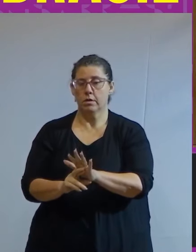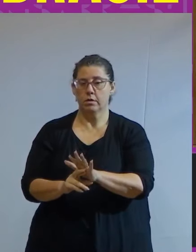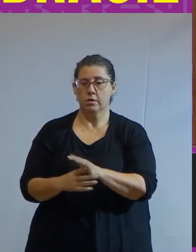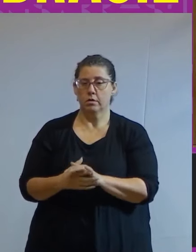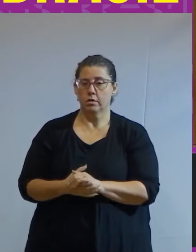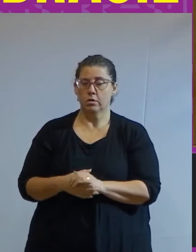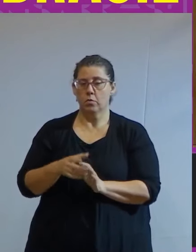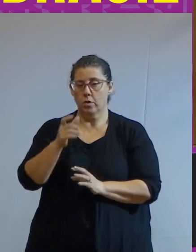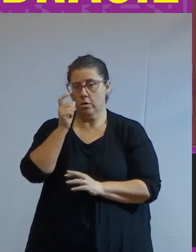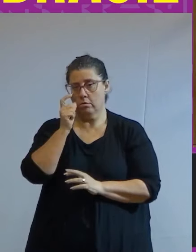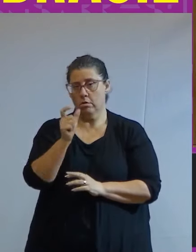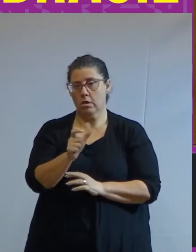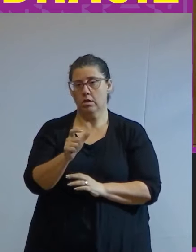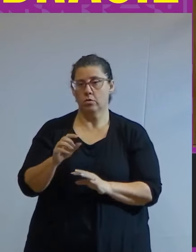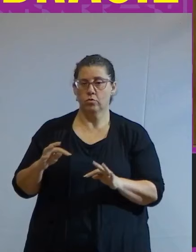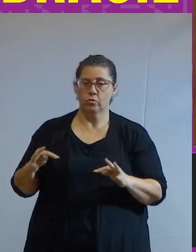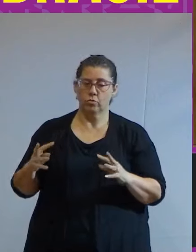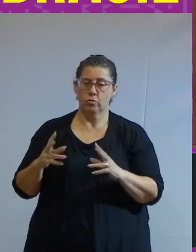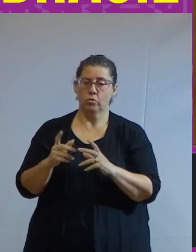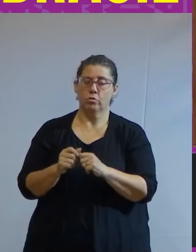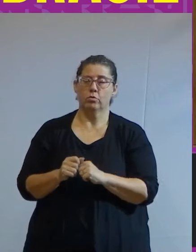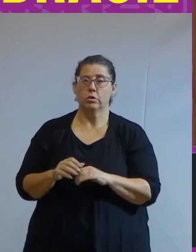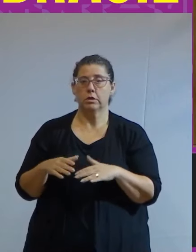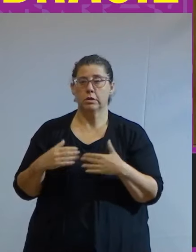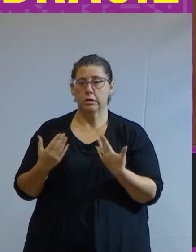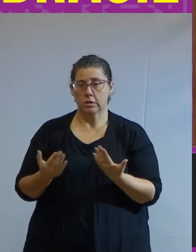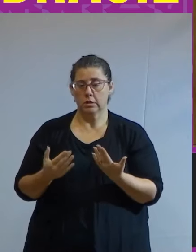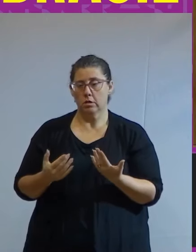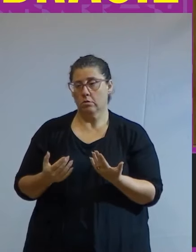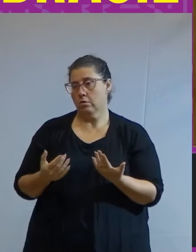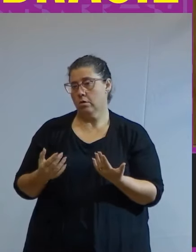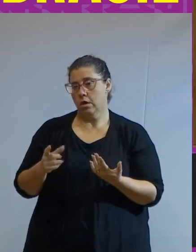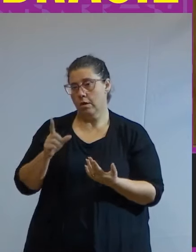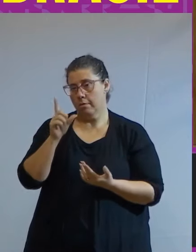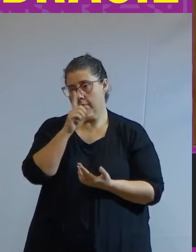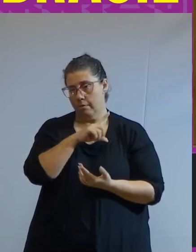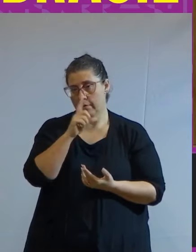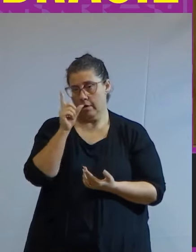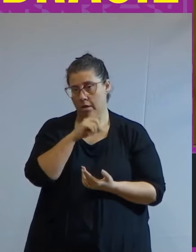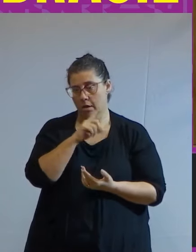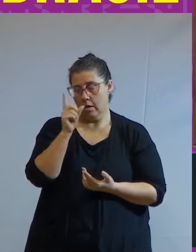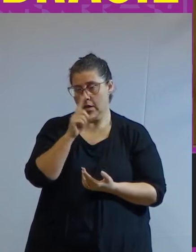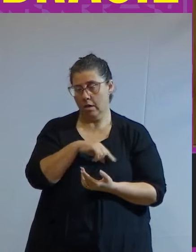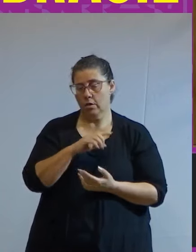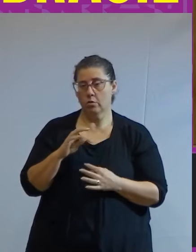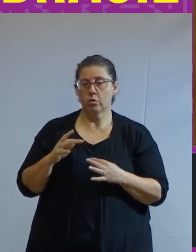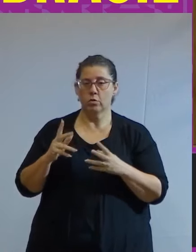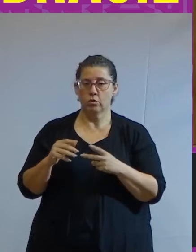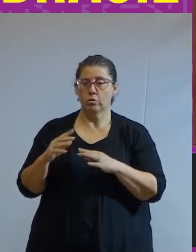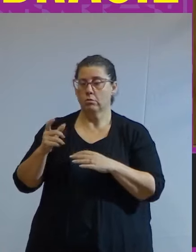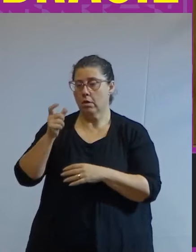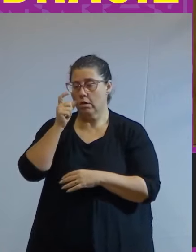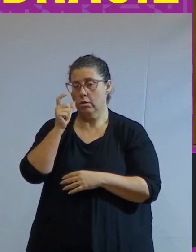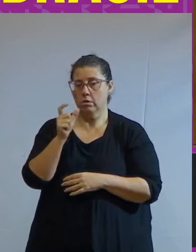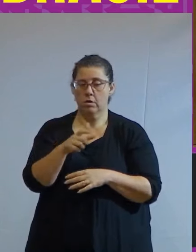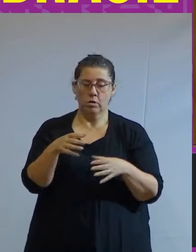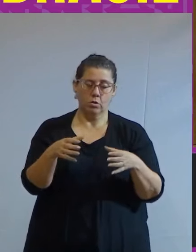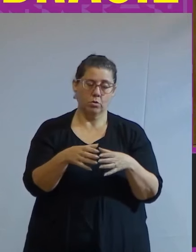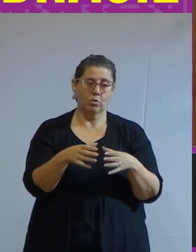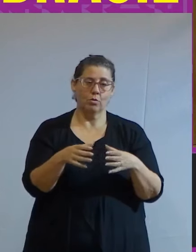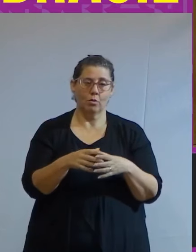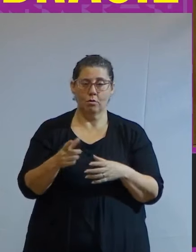o interesse coletivo é portanto inútil supor que tudo se deva aos interesses das classes